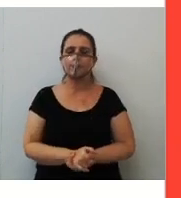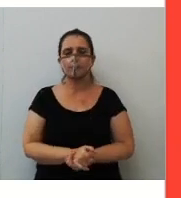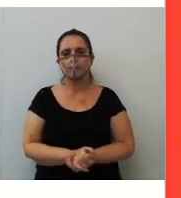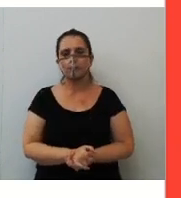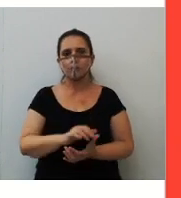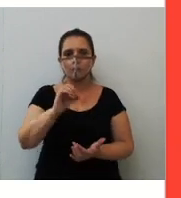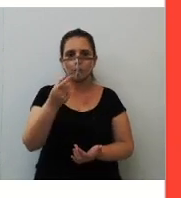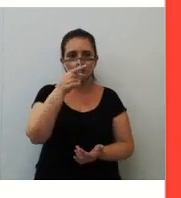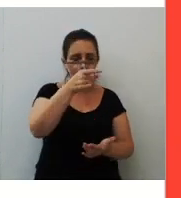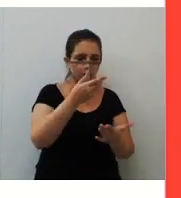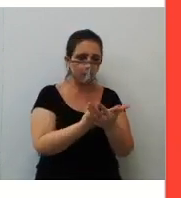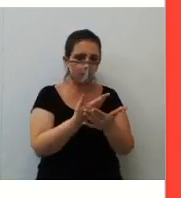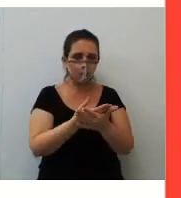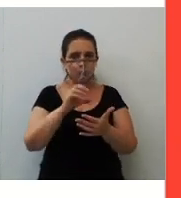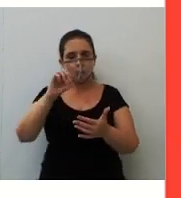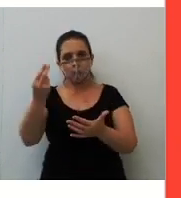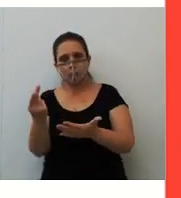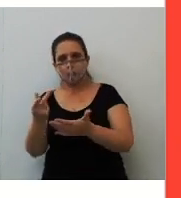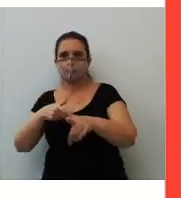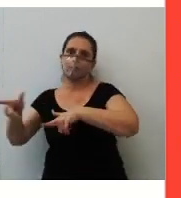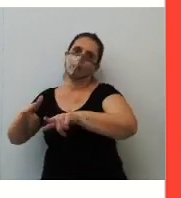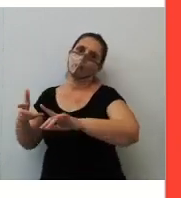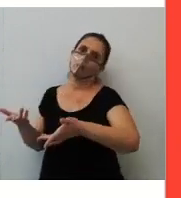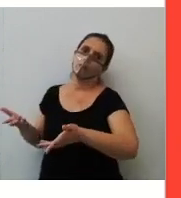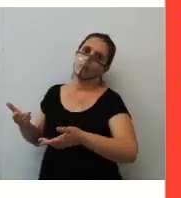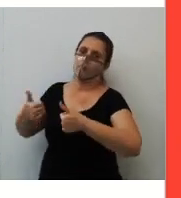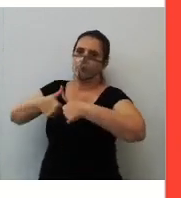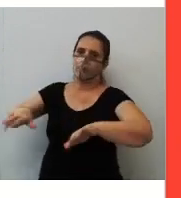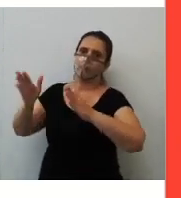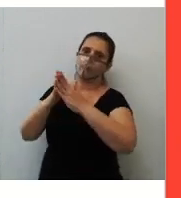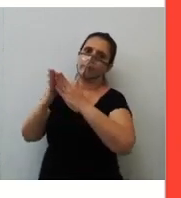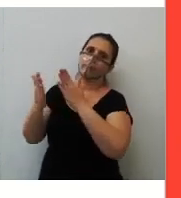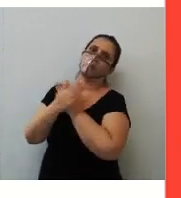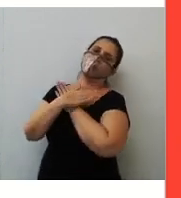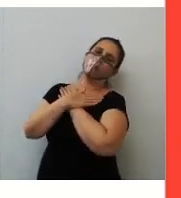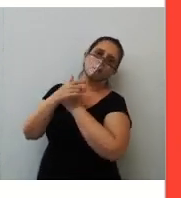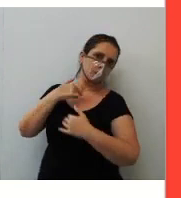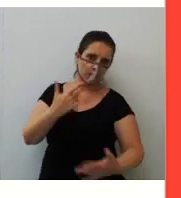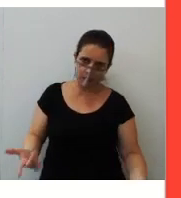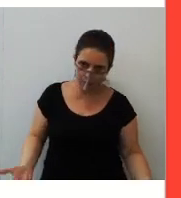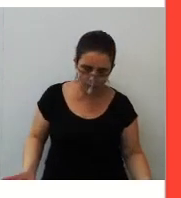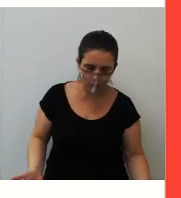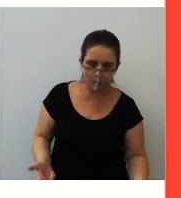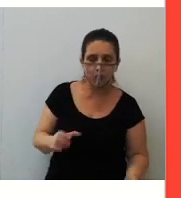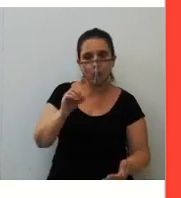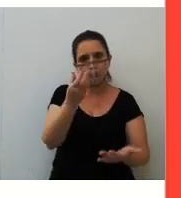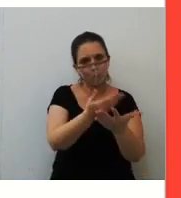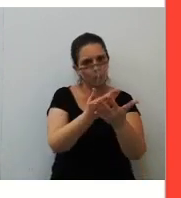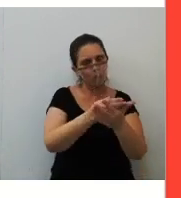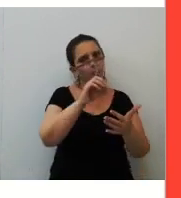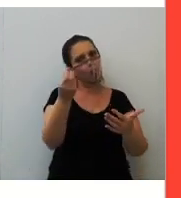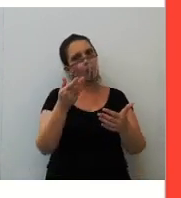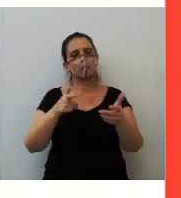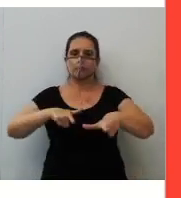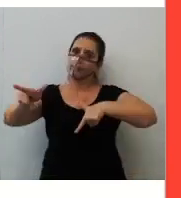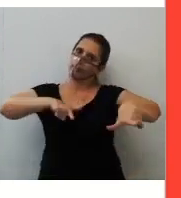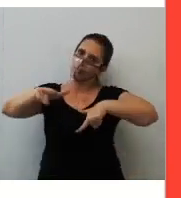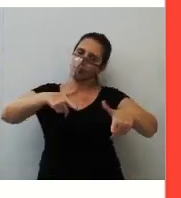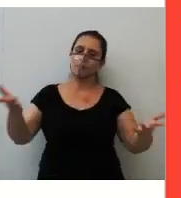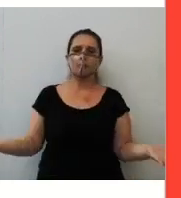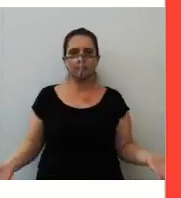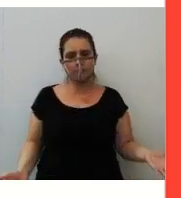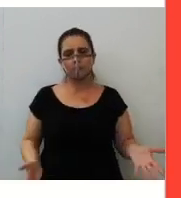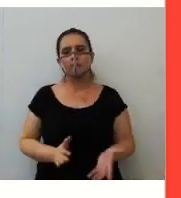Ou você estuda ou arruma um emprego. Ficar em casa fazendo nada não dá, né, pessoal? Ou estuda ou arruma um emprego,